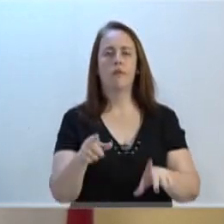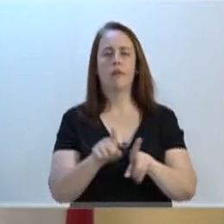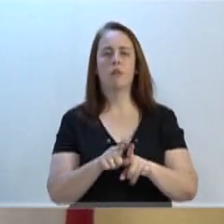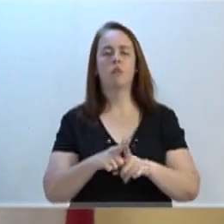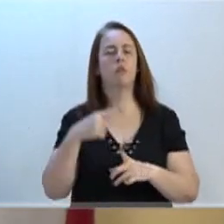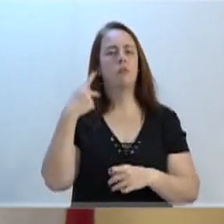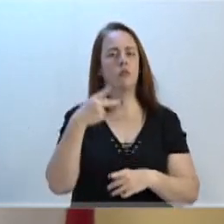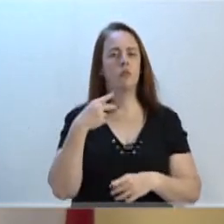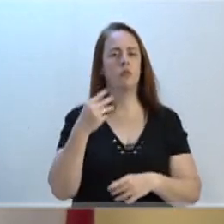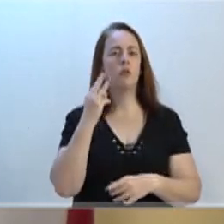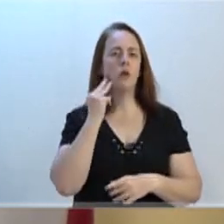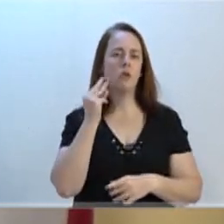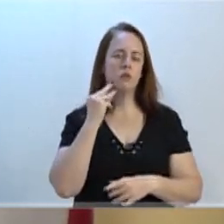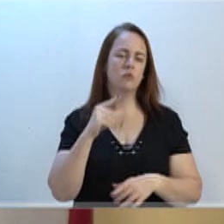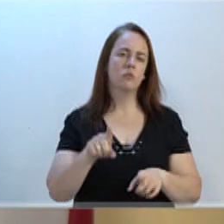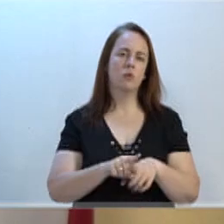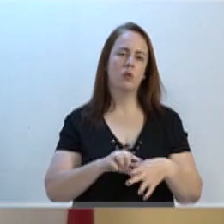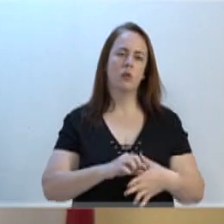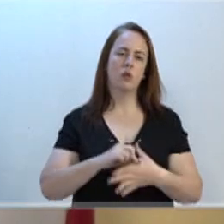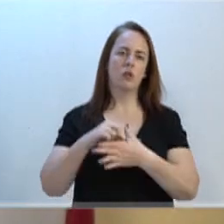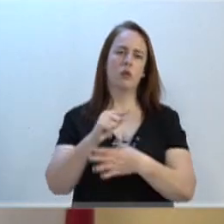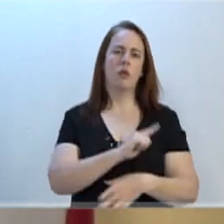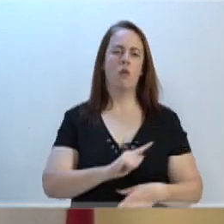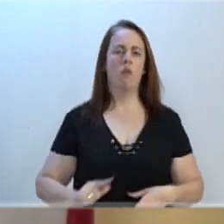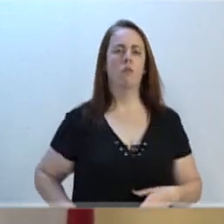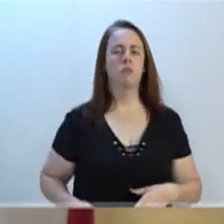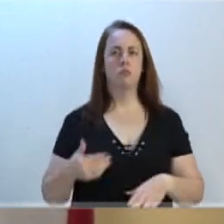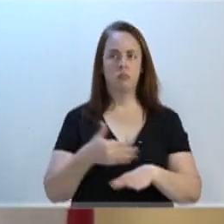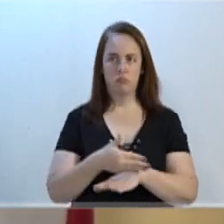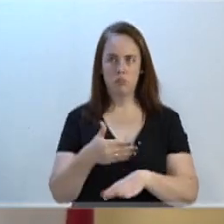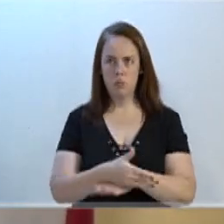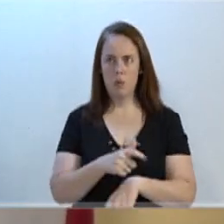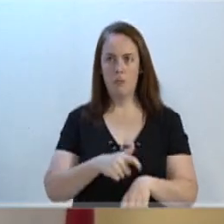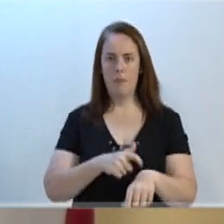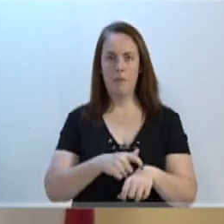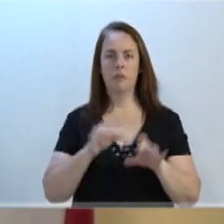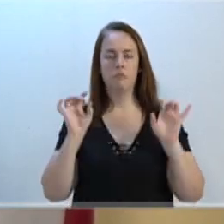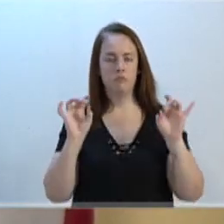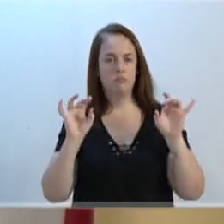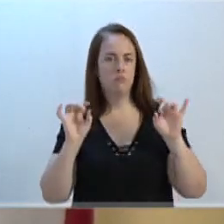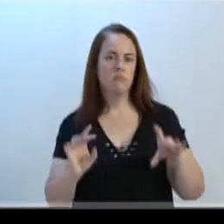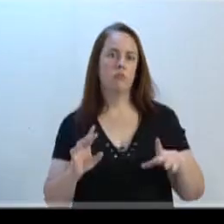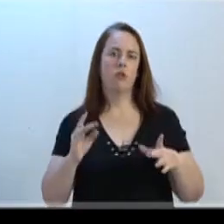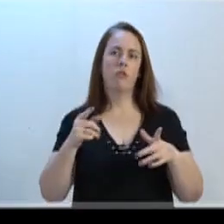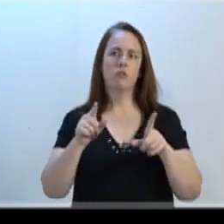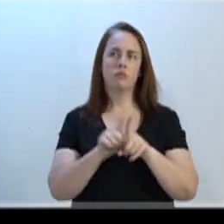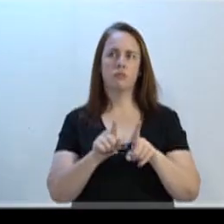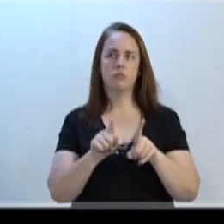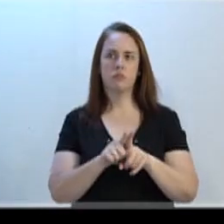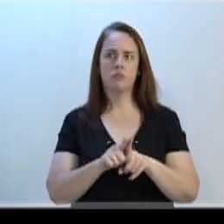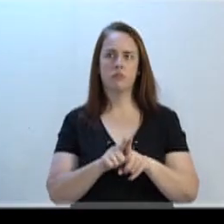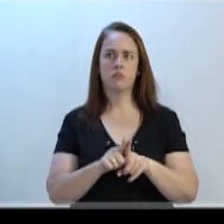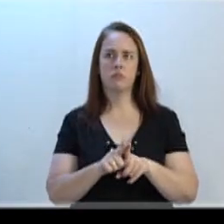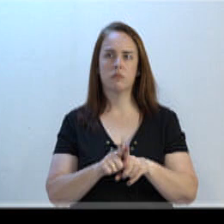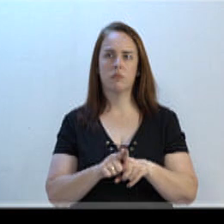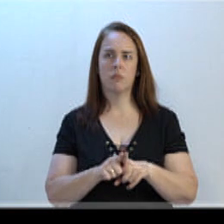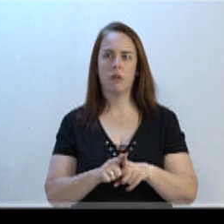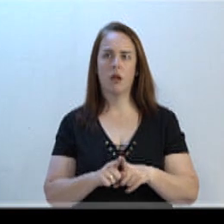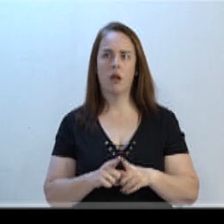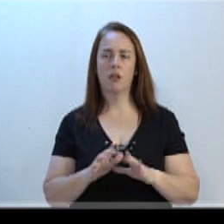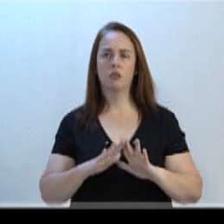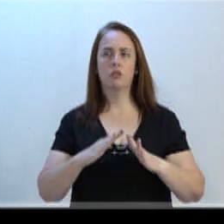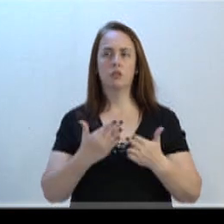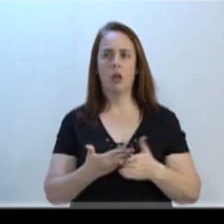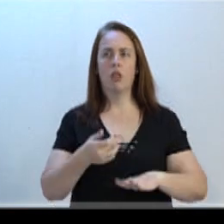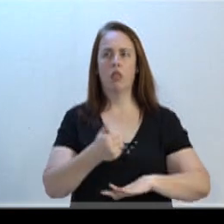vereador Gilson e o líder do governo, participamos desse momento bem especial, também ali na Adelaide